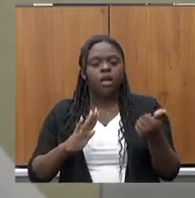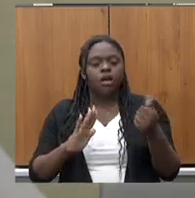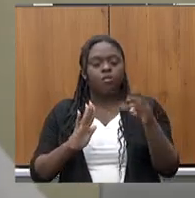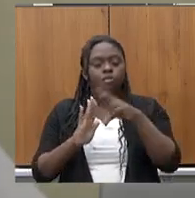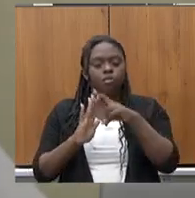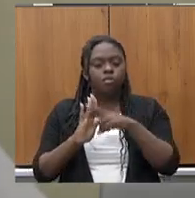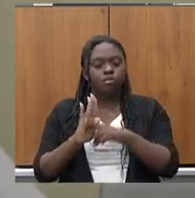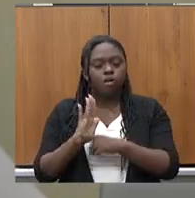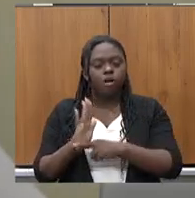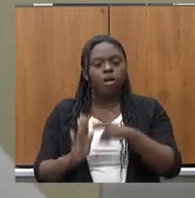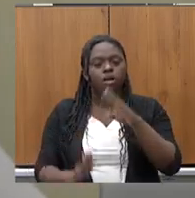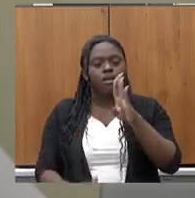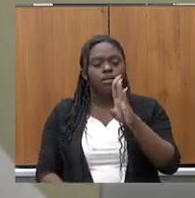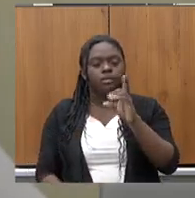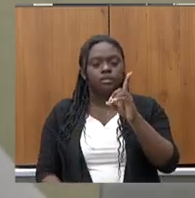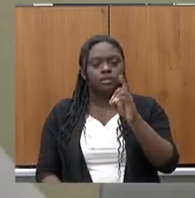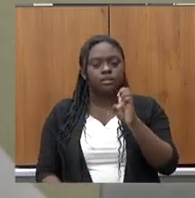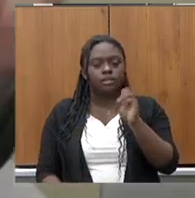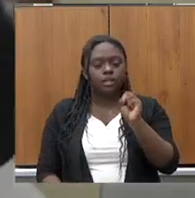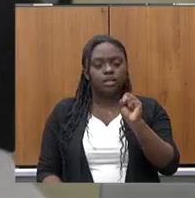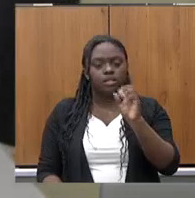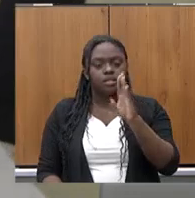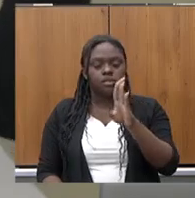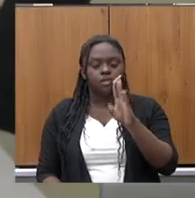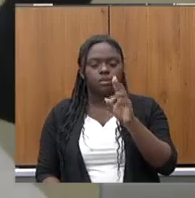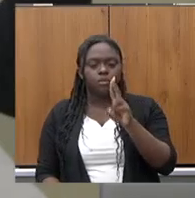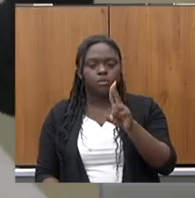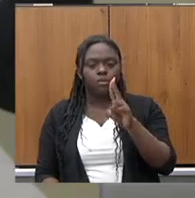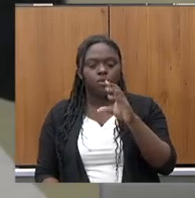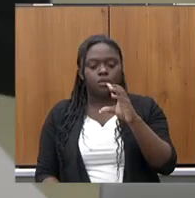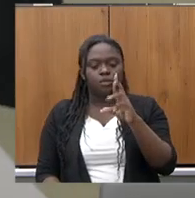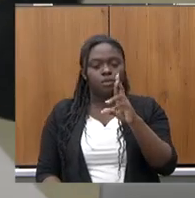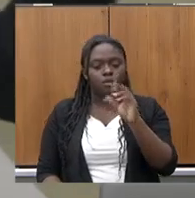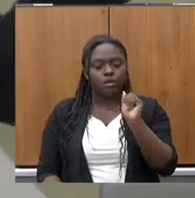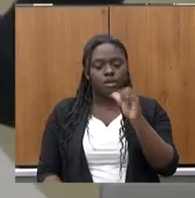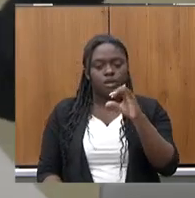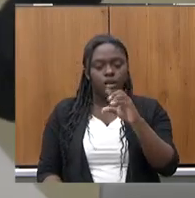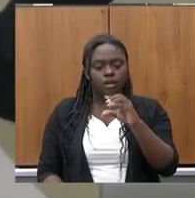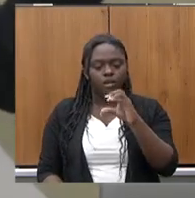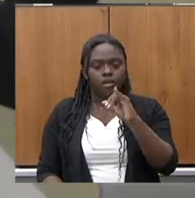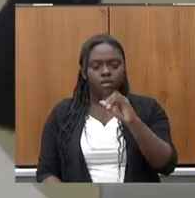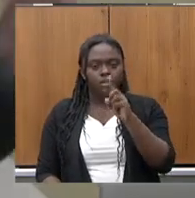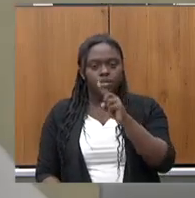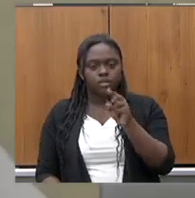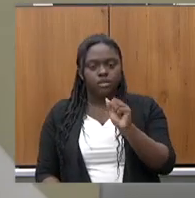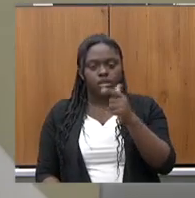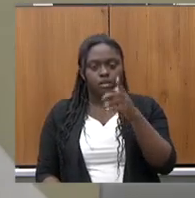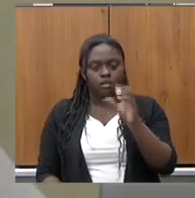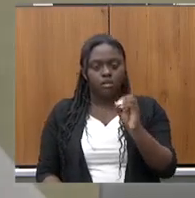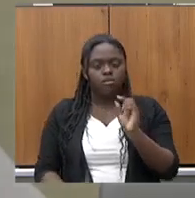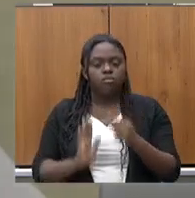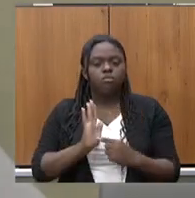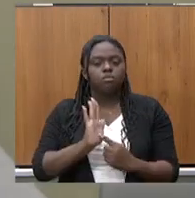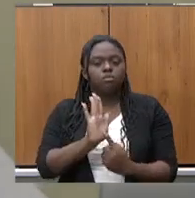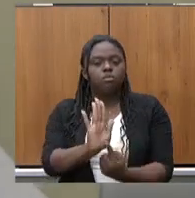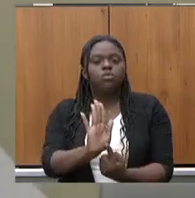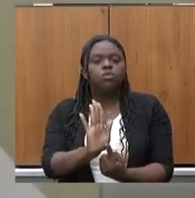extremamente exitosa, uma política que busca trazer para o cidadão mineiro,